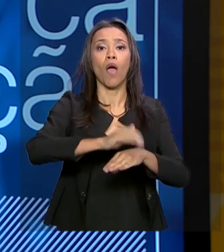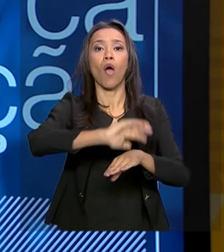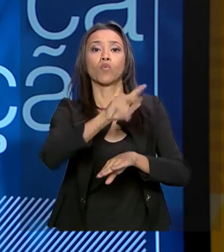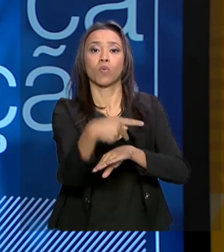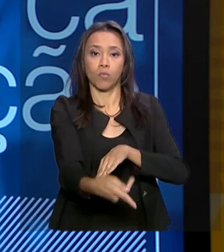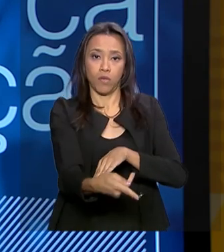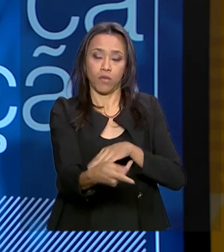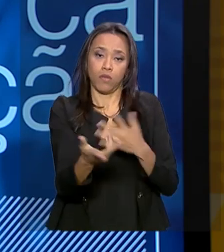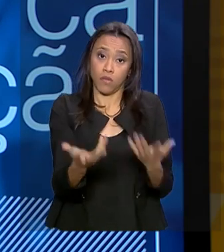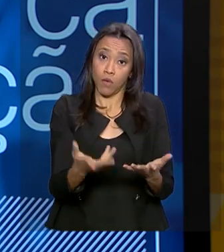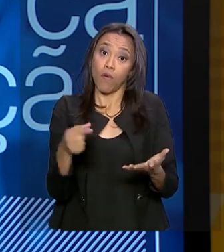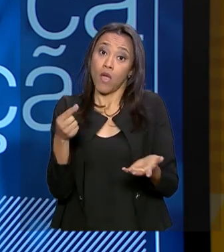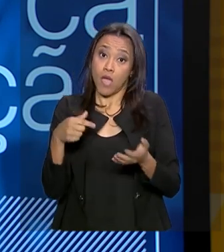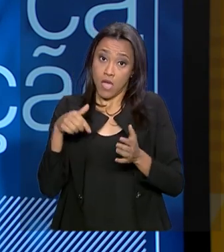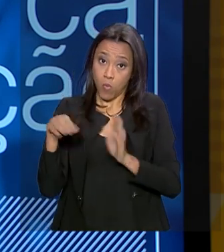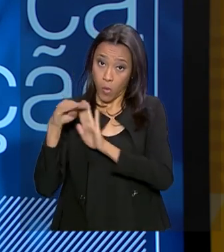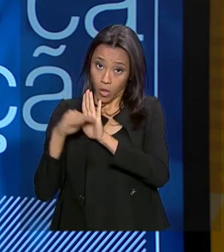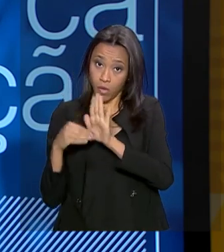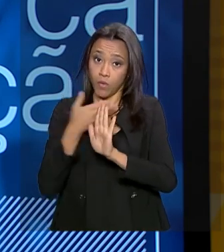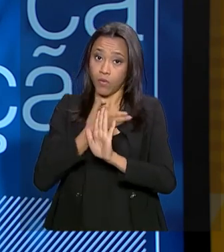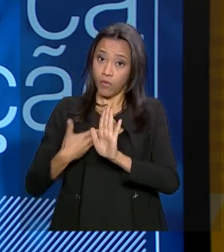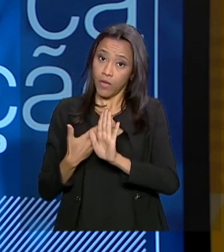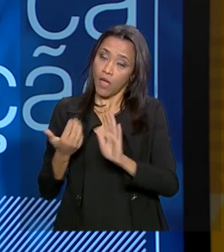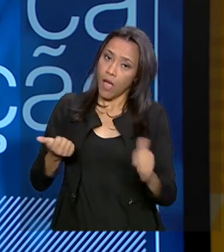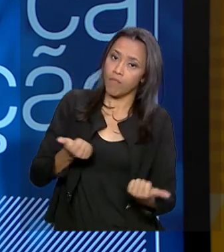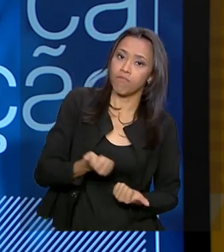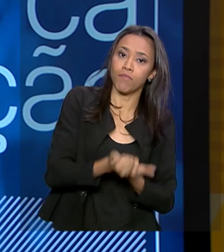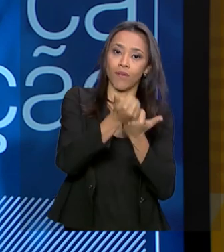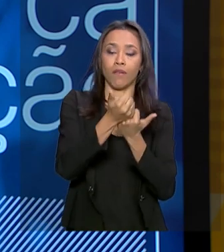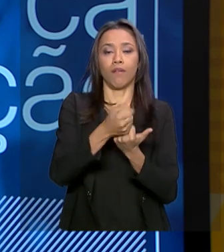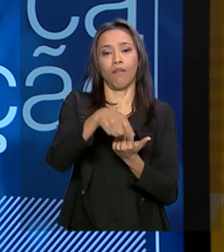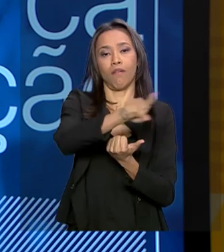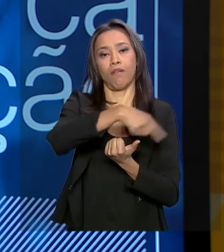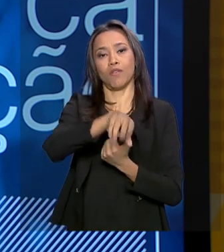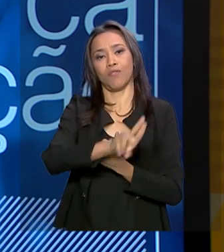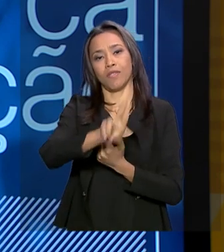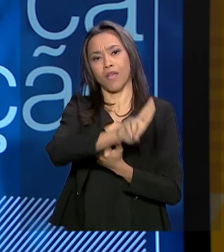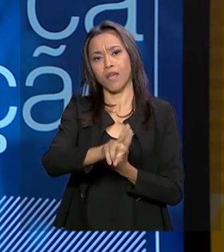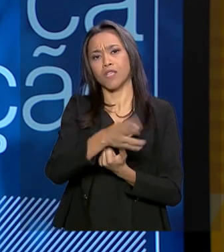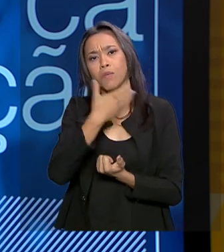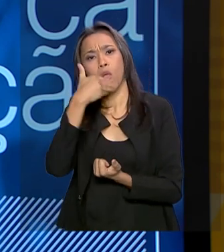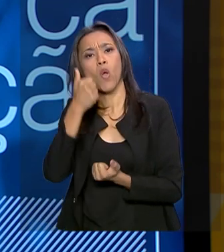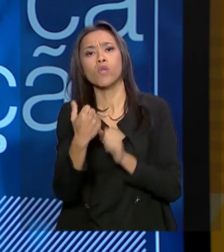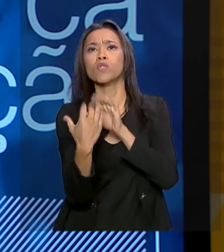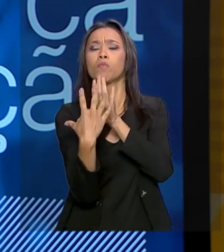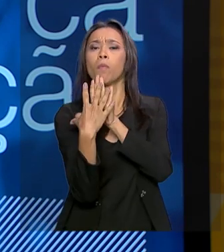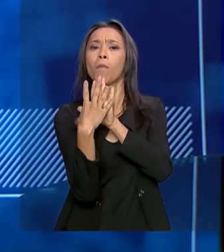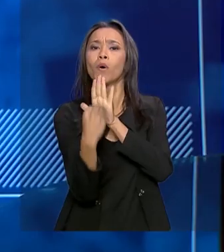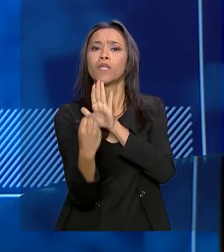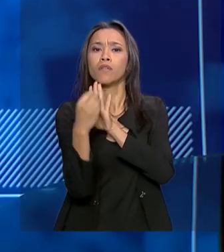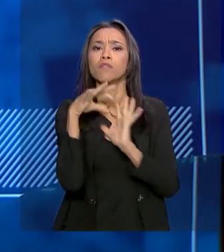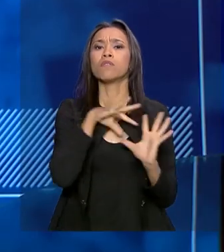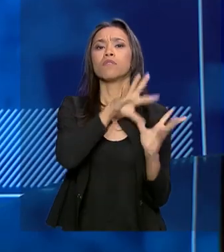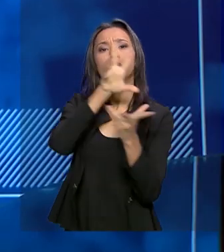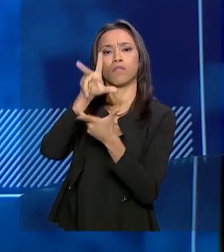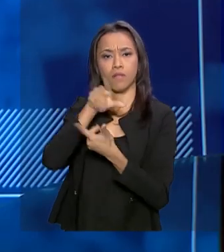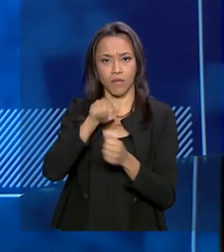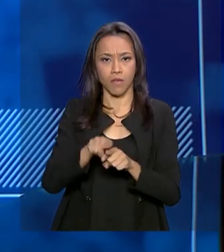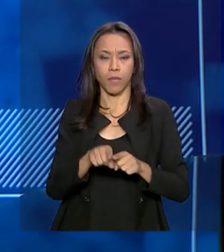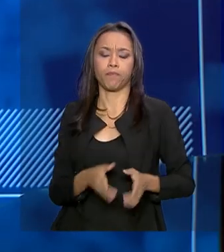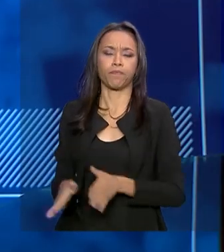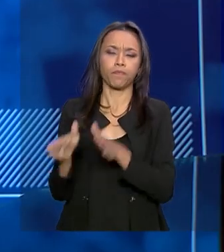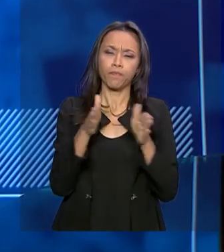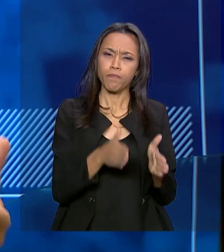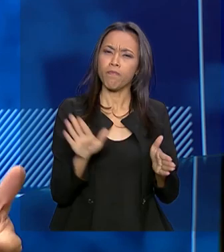o Futurice vem para repor e, acima de tudo, se basear nas principais práticas internacionais. Antes da gente falar um pouquinho dessa